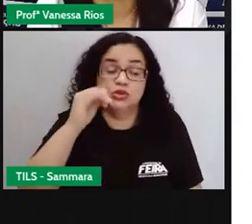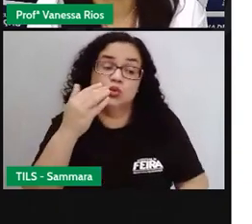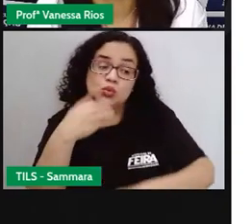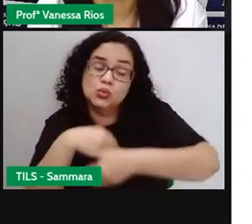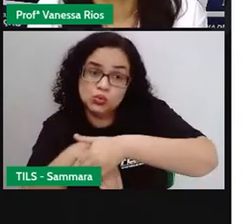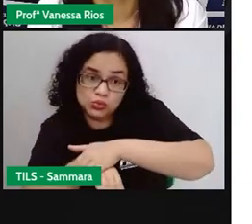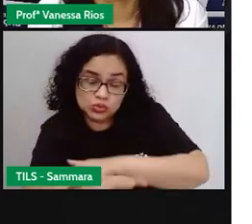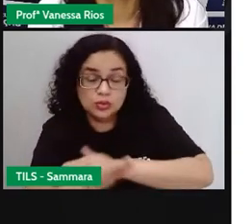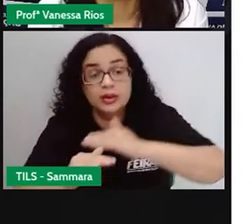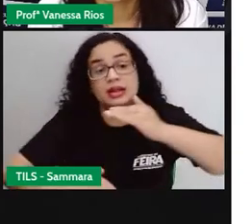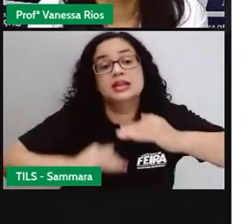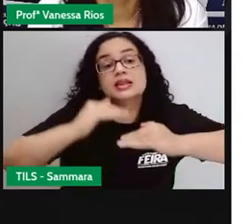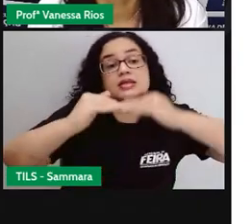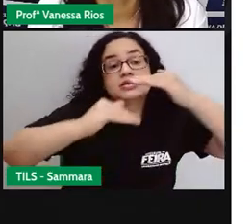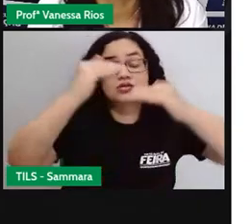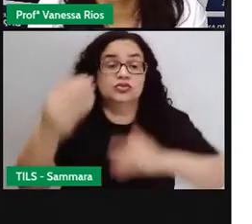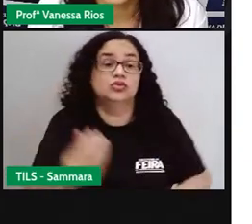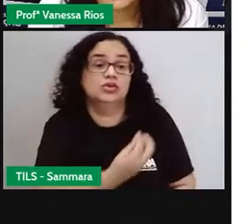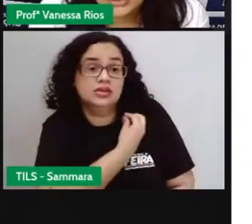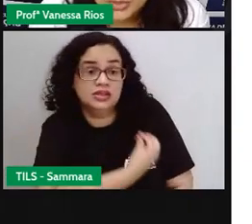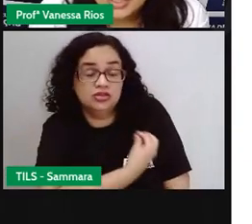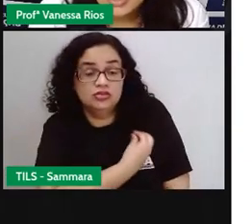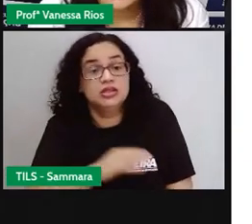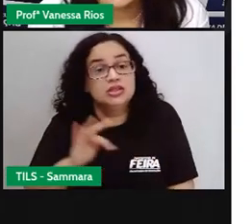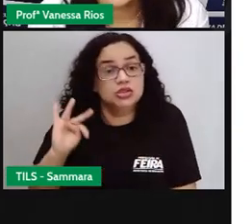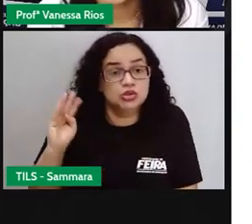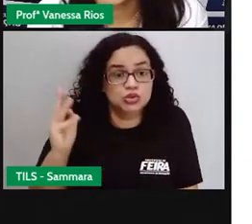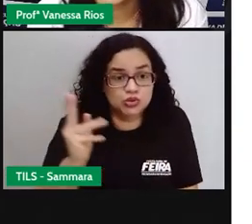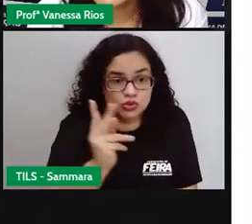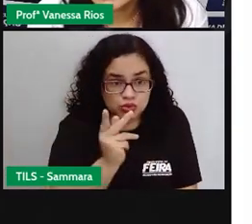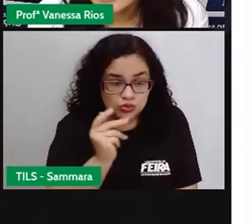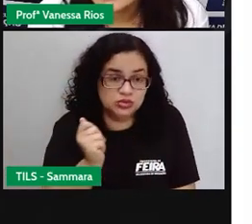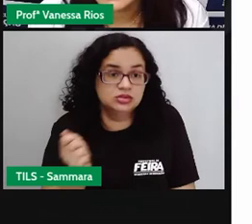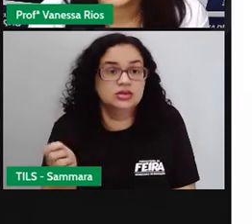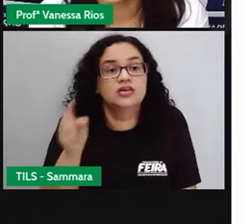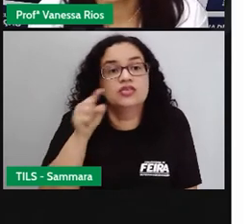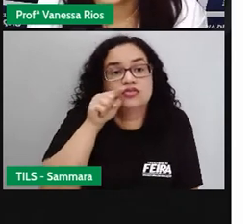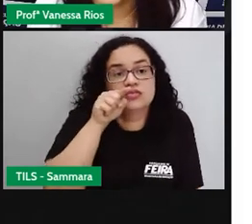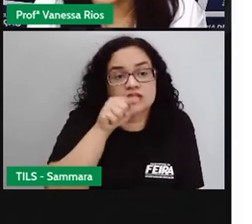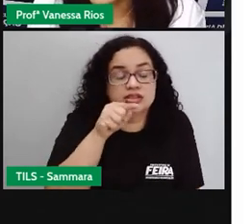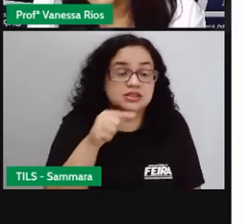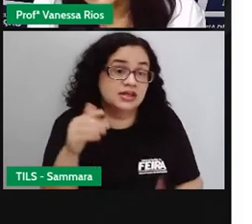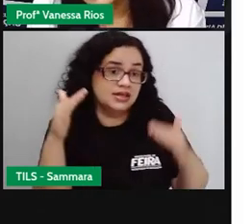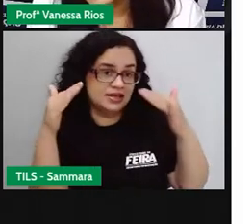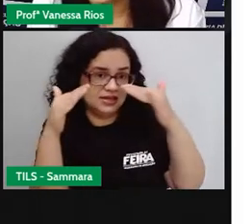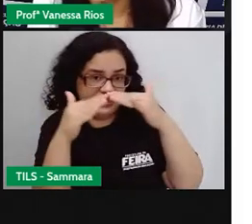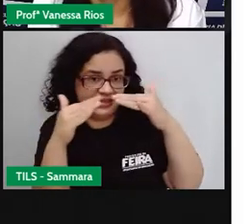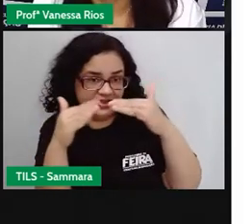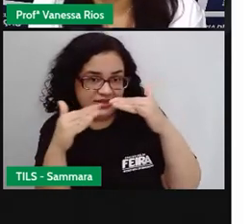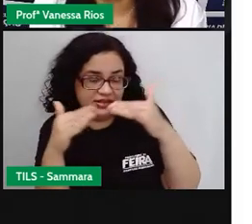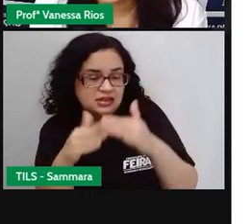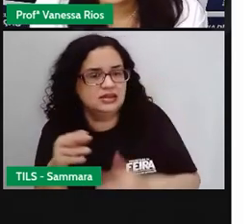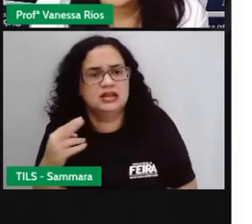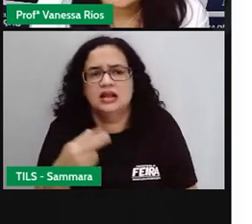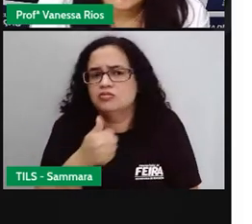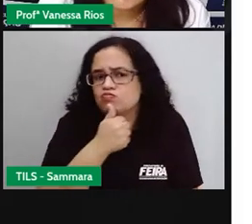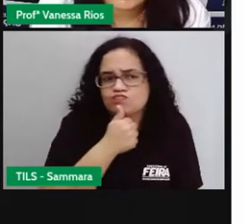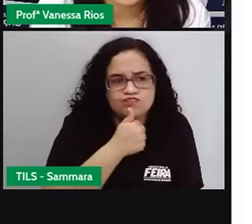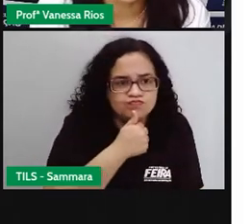seja desenvolvido na vida de todos. Então, se você está aí de casa e ainda não